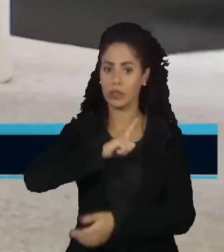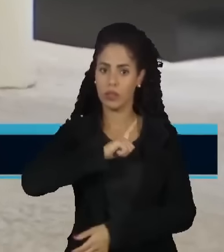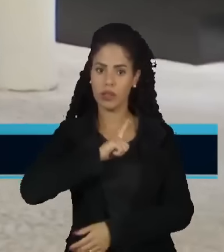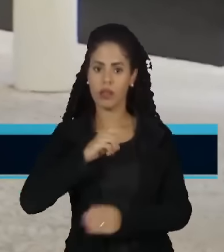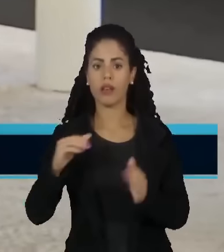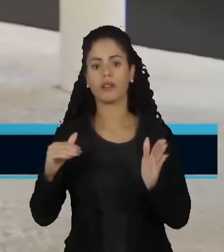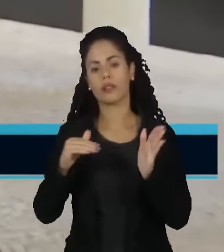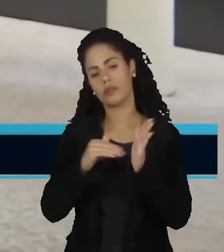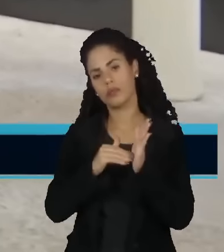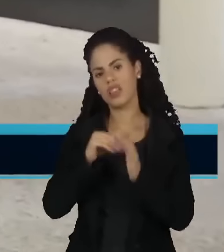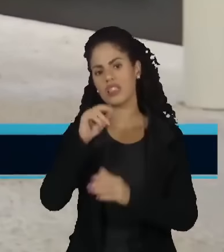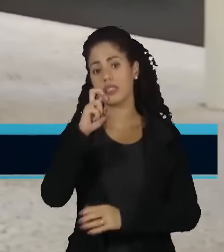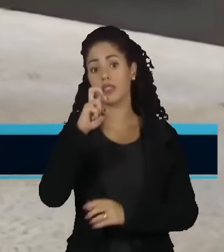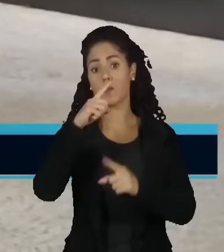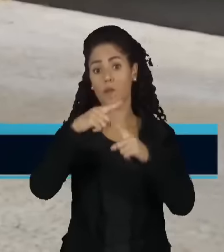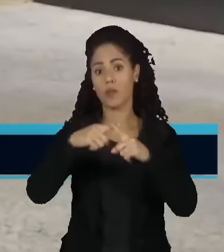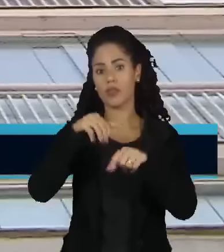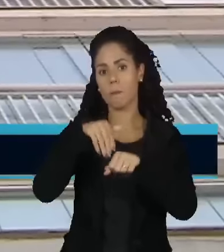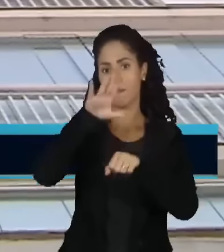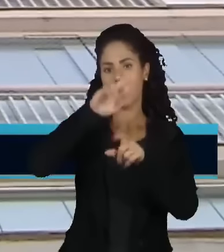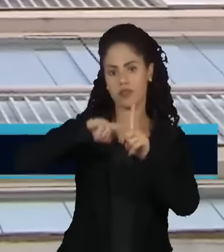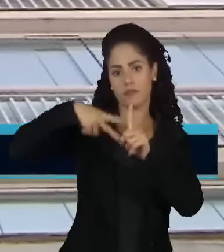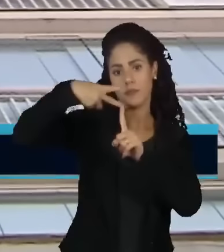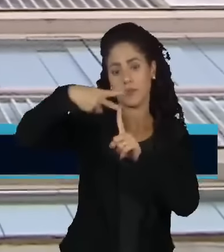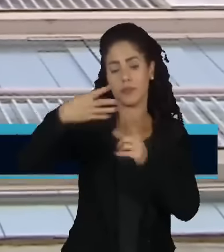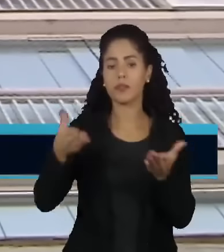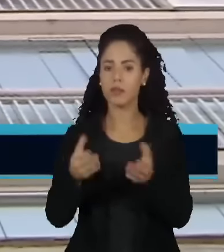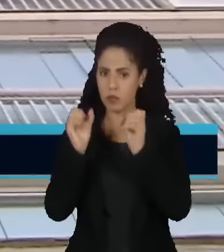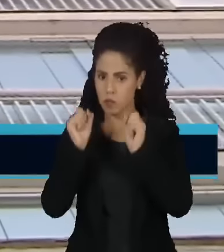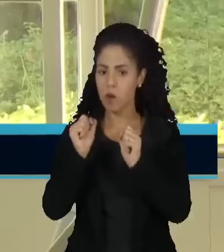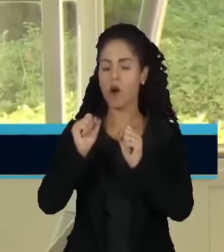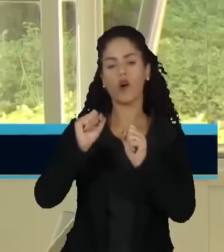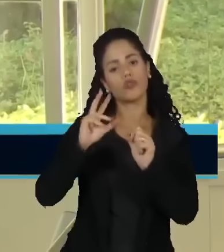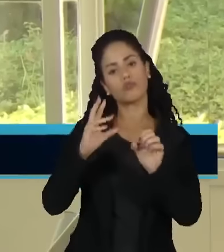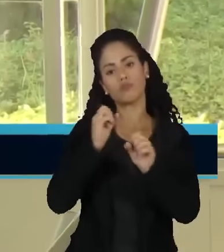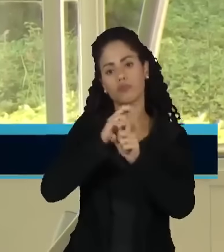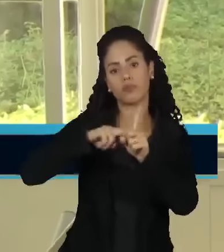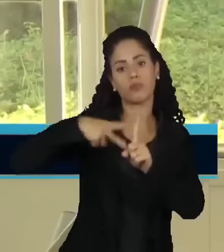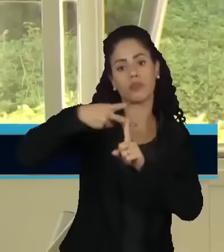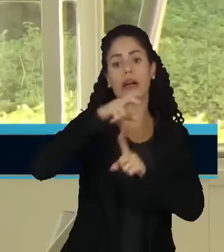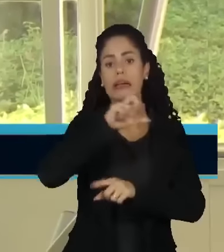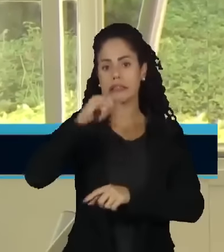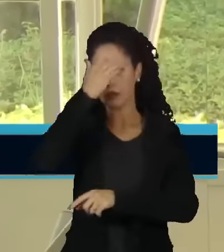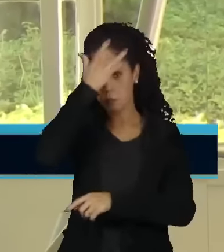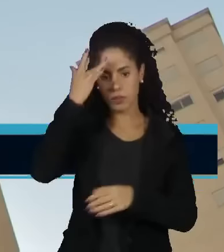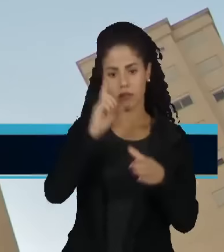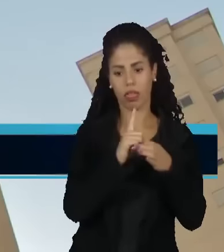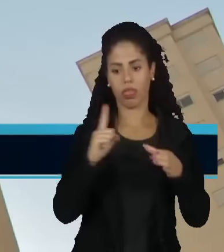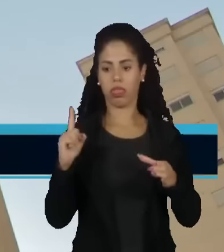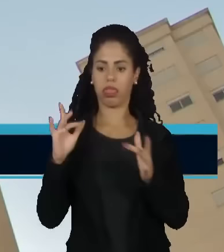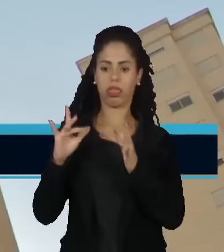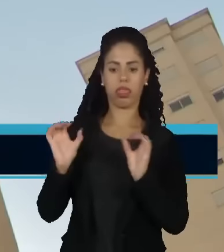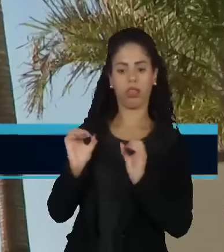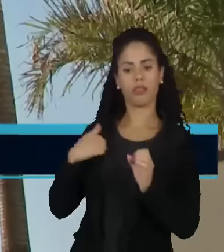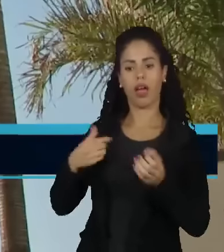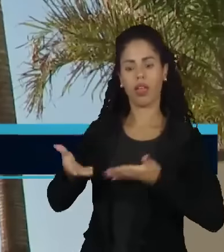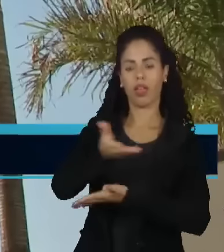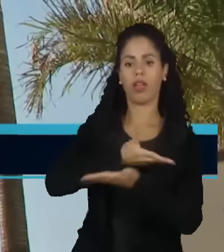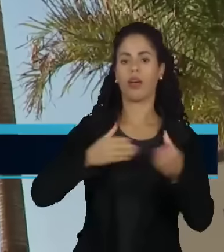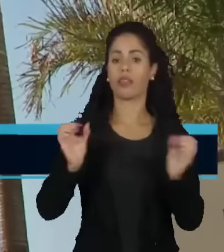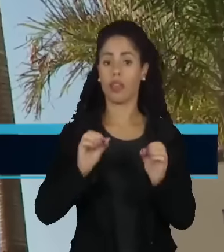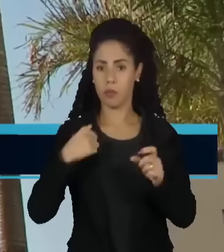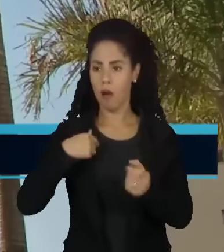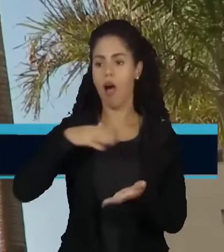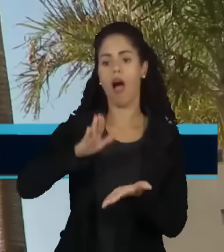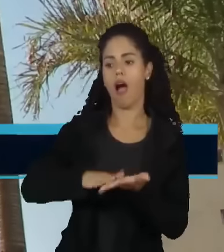até cinco vezes o preço do condomínio, mas pode dobrar em casos de conduta antissocial reiterada. A